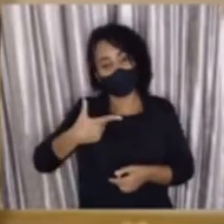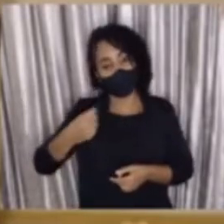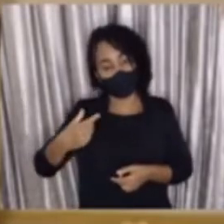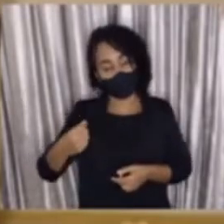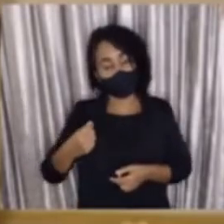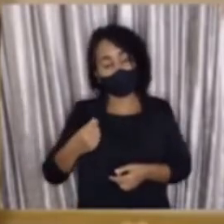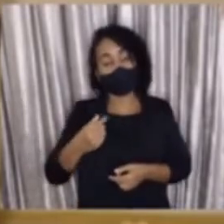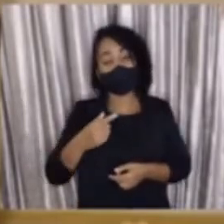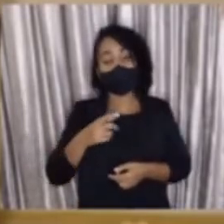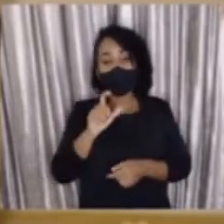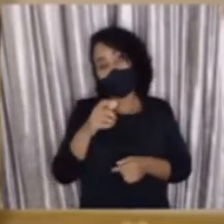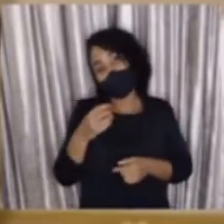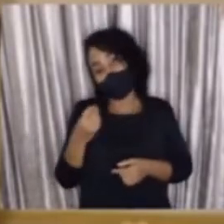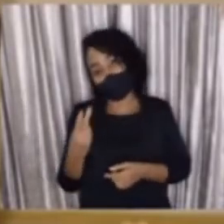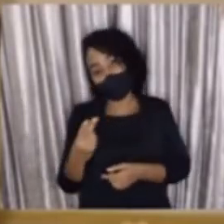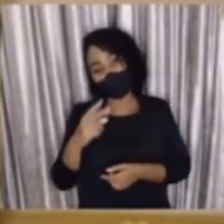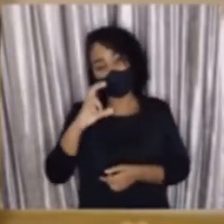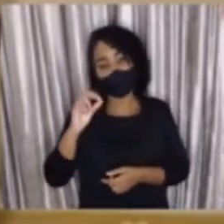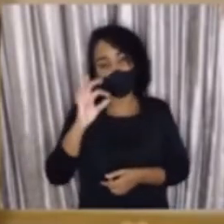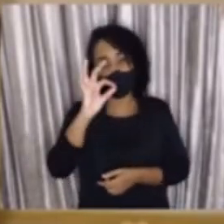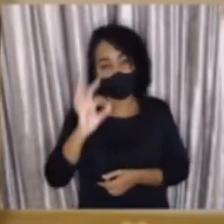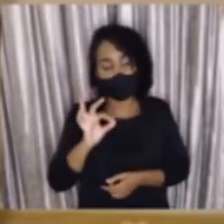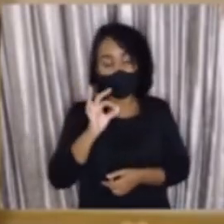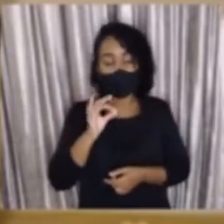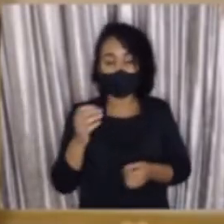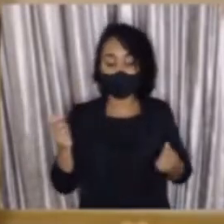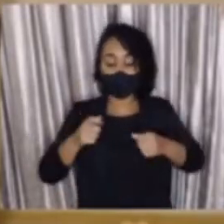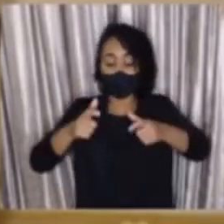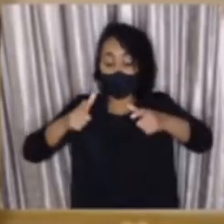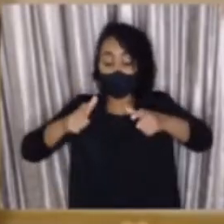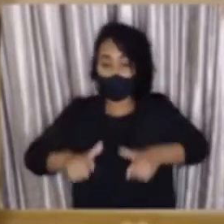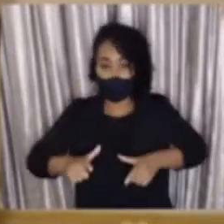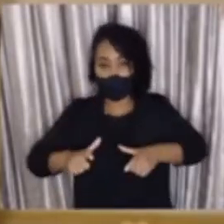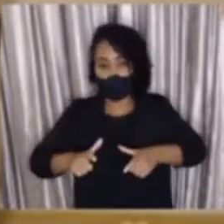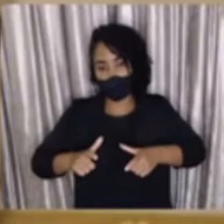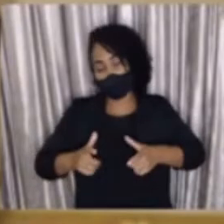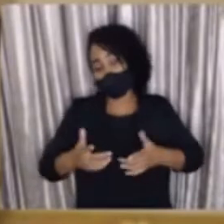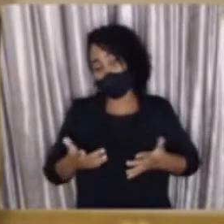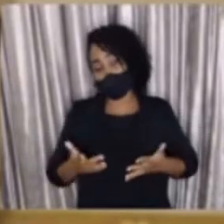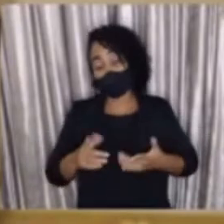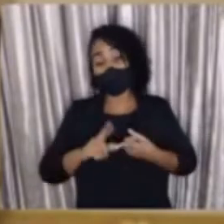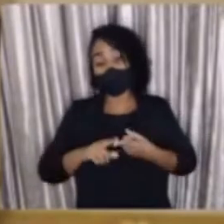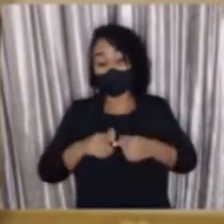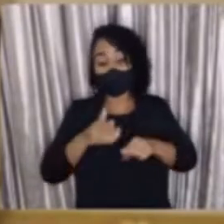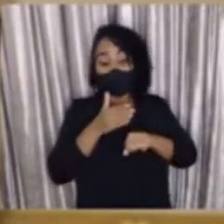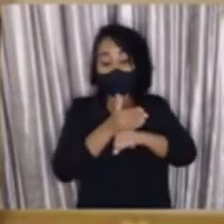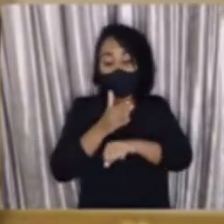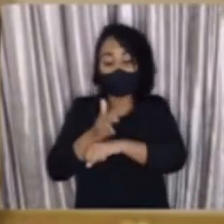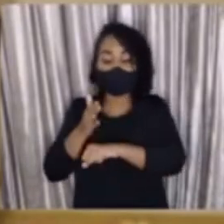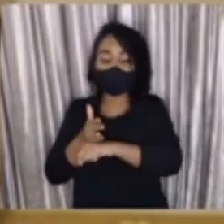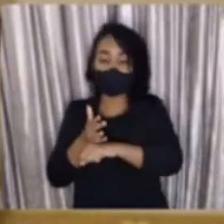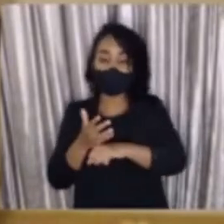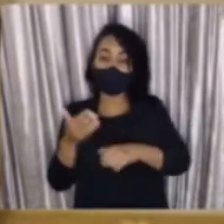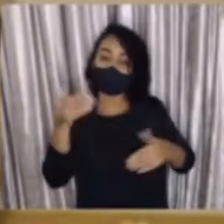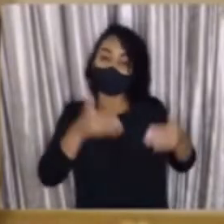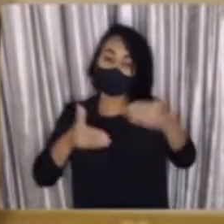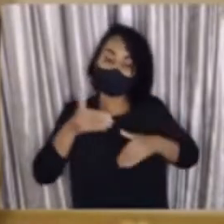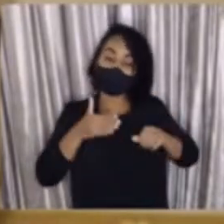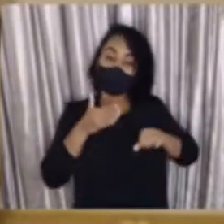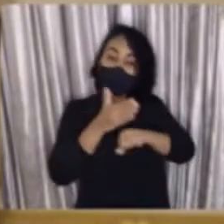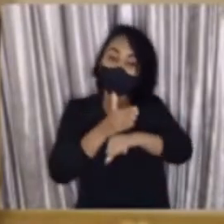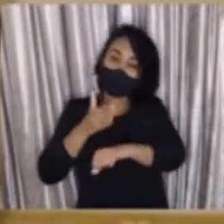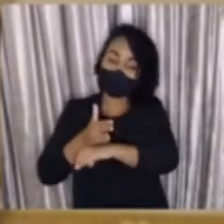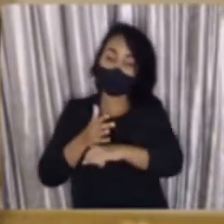pessoas ou 50% da capacidade do espaço, o que for menor. E para ingresso nesses eventos, para